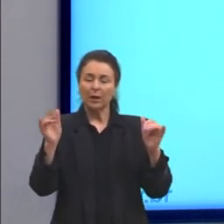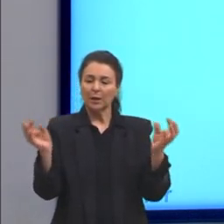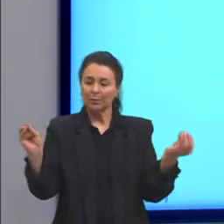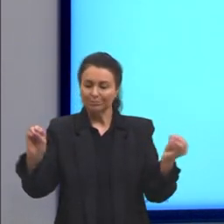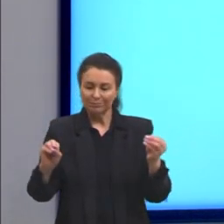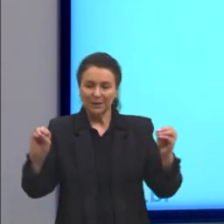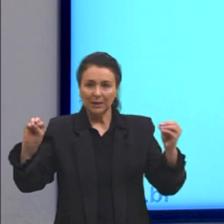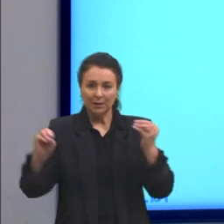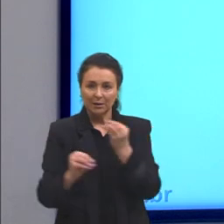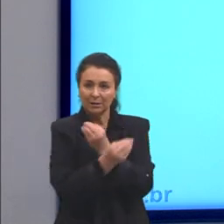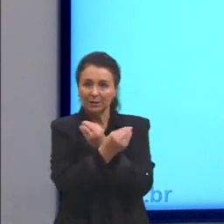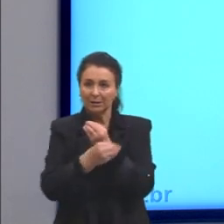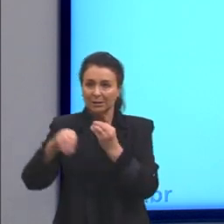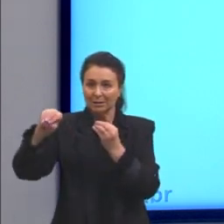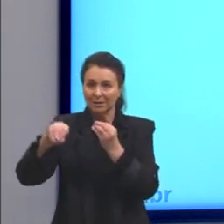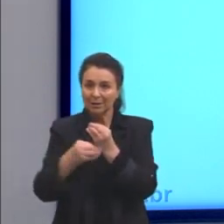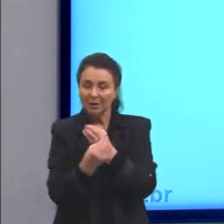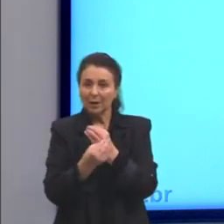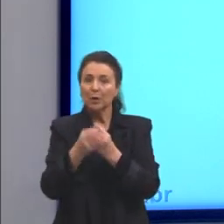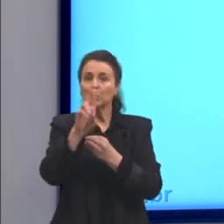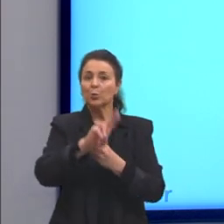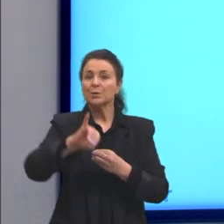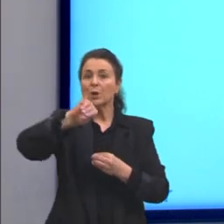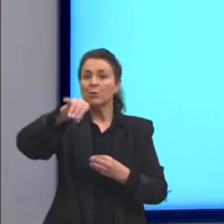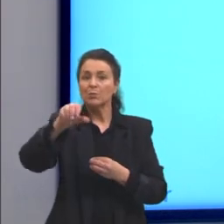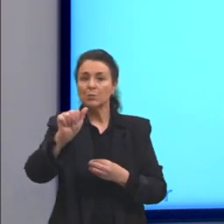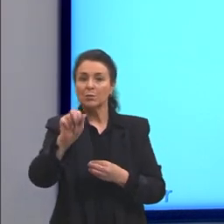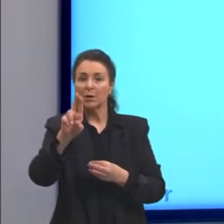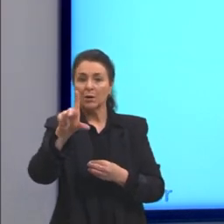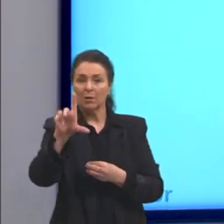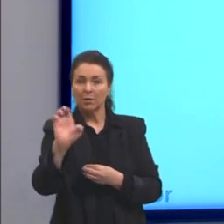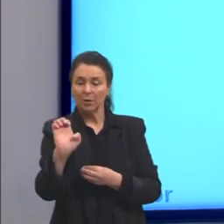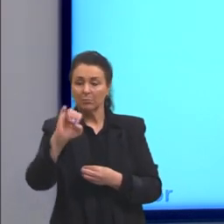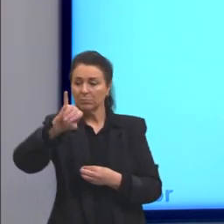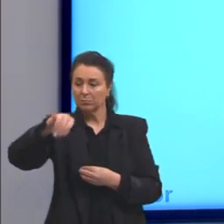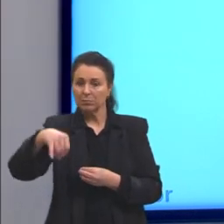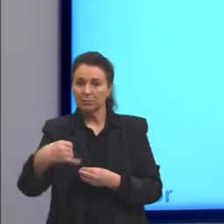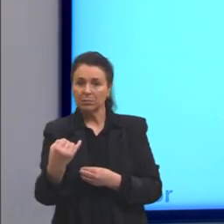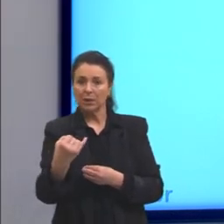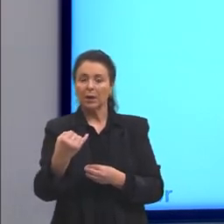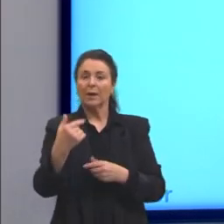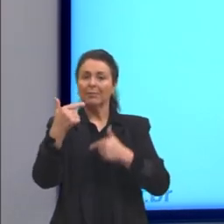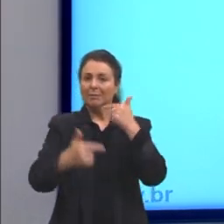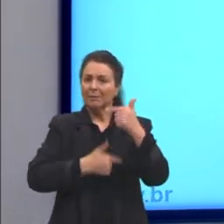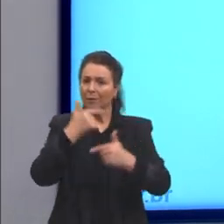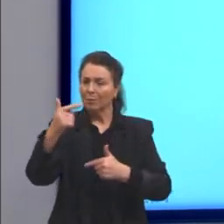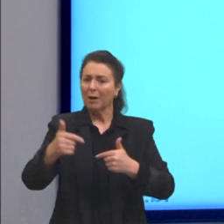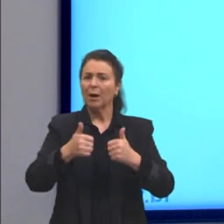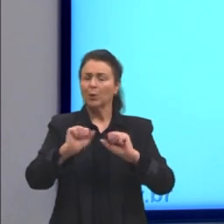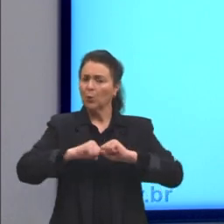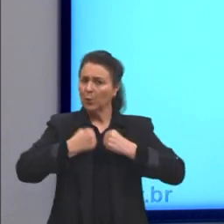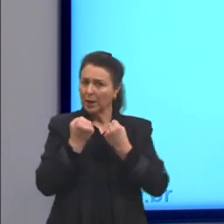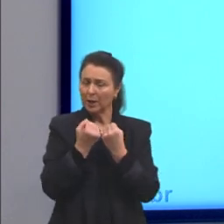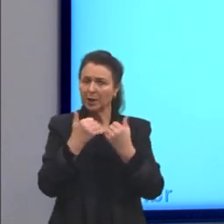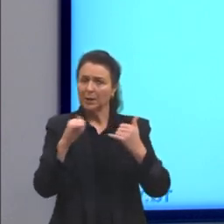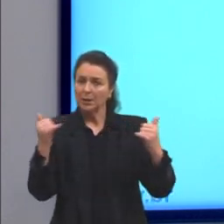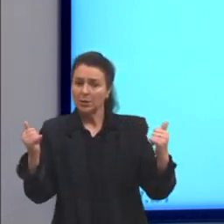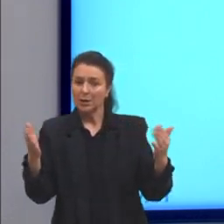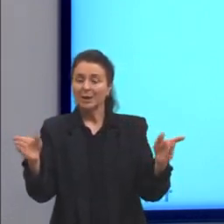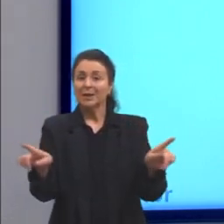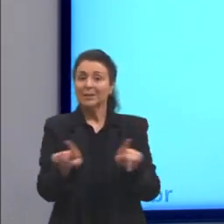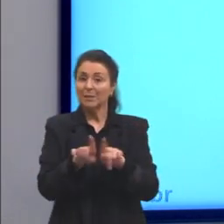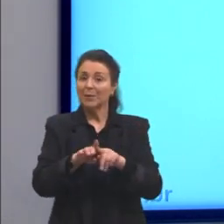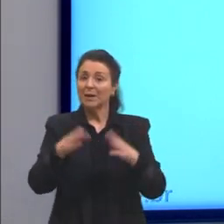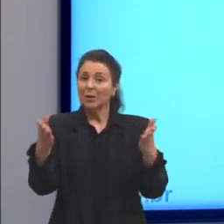joules. A gente já falou de joules aqui. Trabalho, energia, e agora também calor vai ser medido em